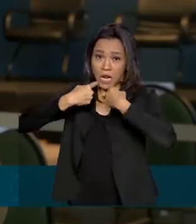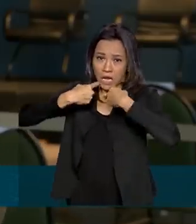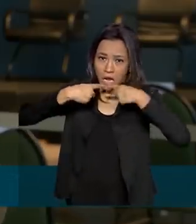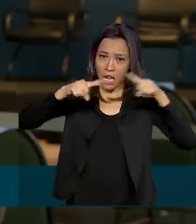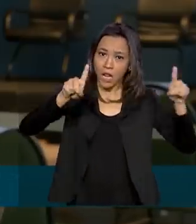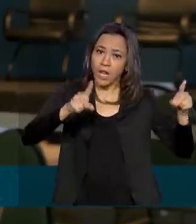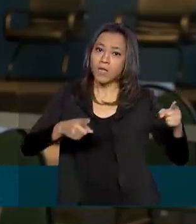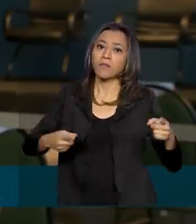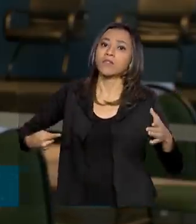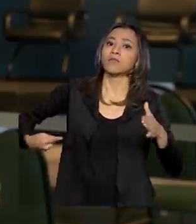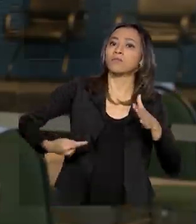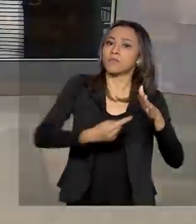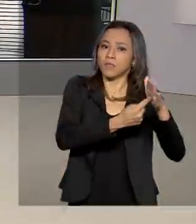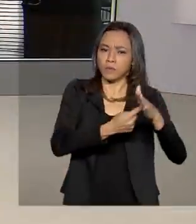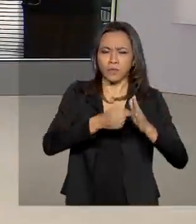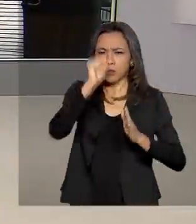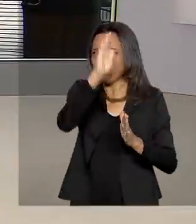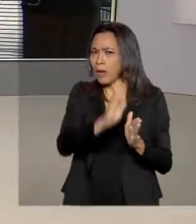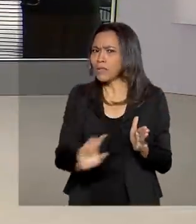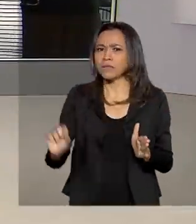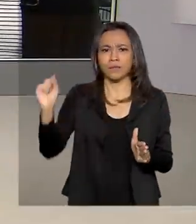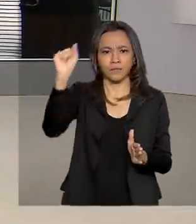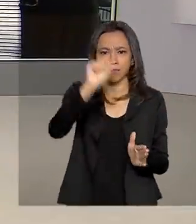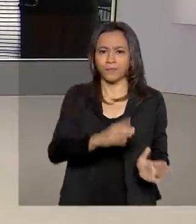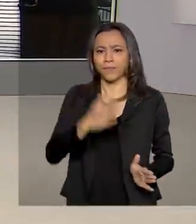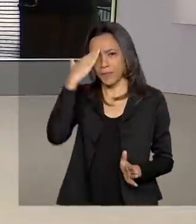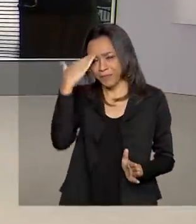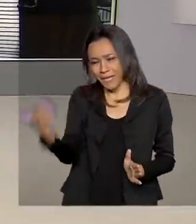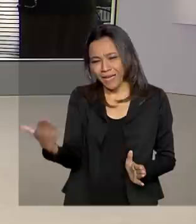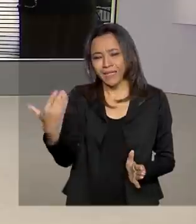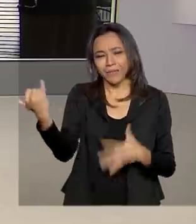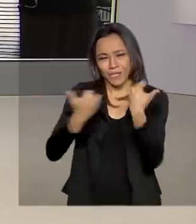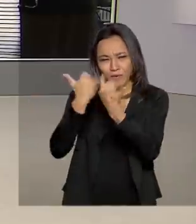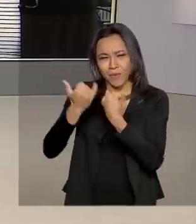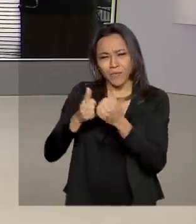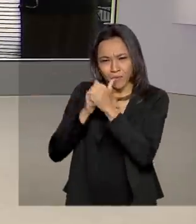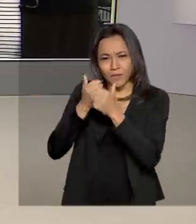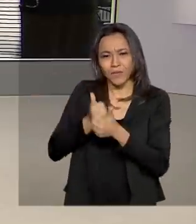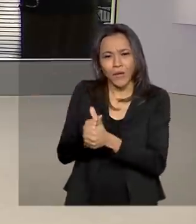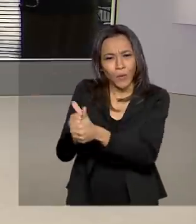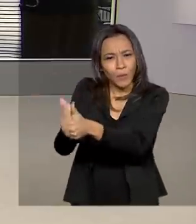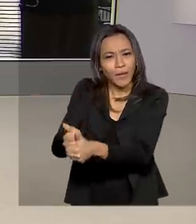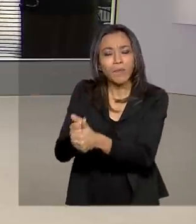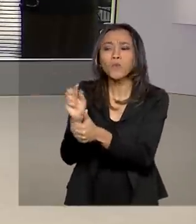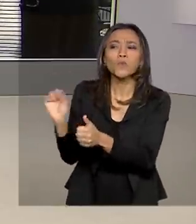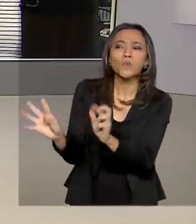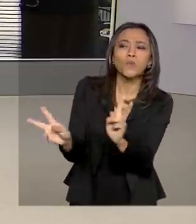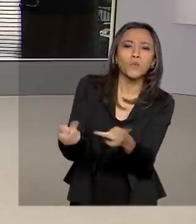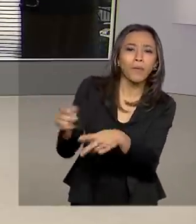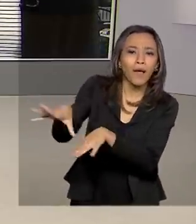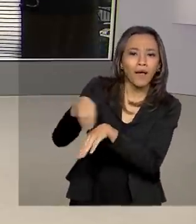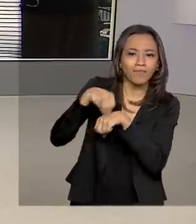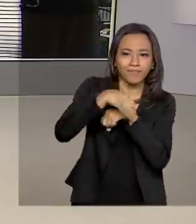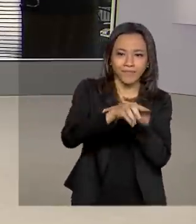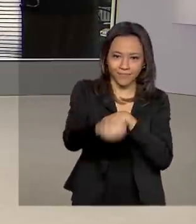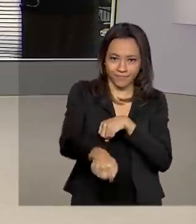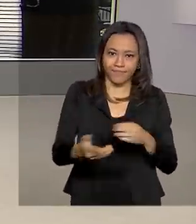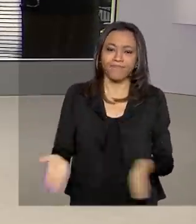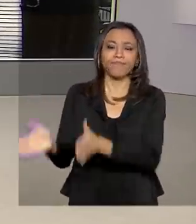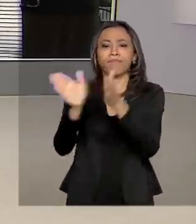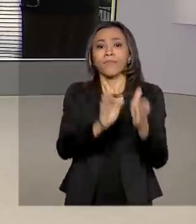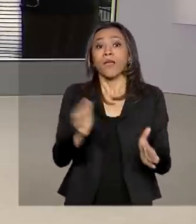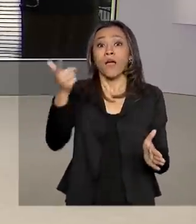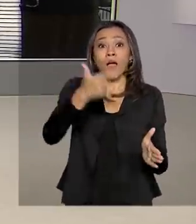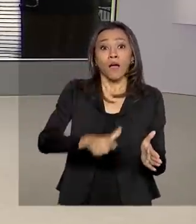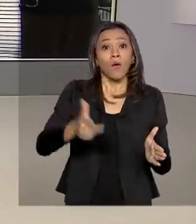país, Ana Gabriela. Obrigada, Márcia, pelas informações ao vivo e continua aí acompanhando toda a cerimônia para contar para a gente. E de Brasília, vou direto